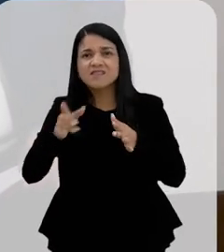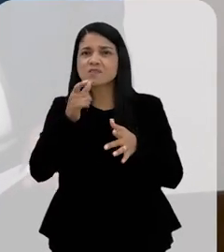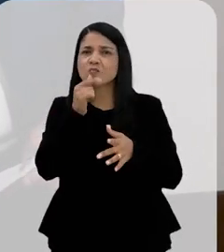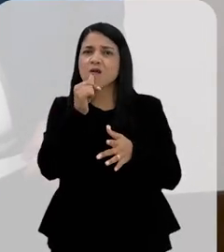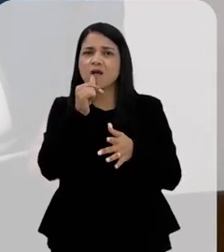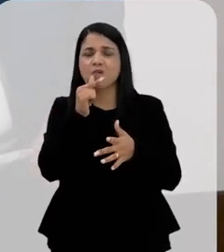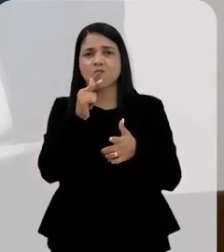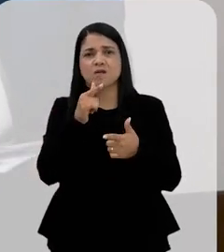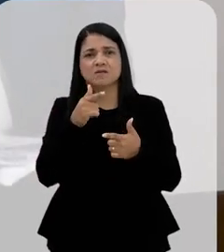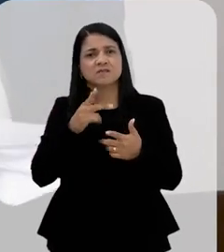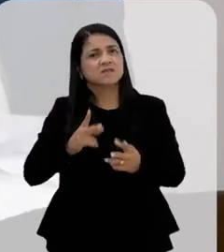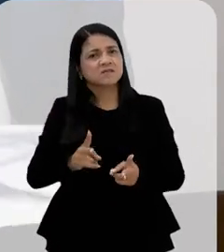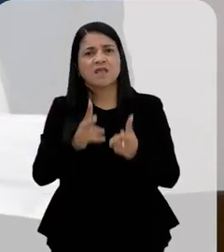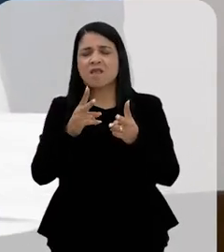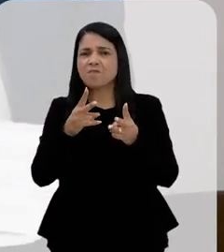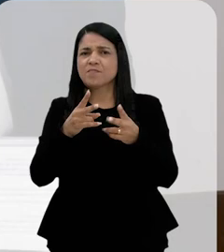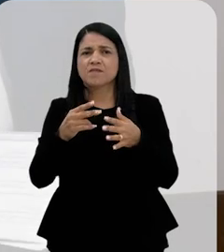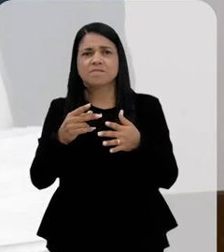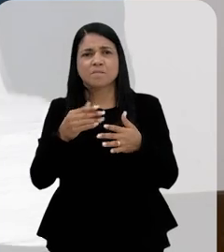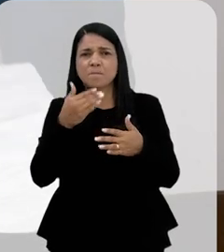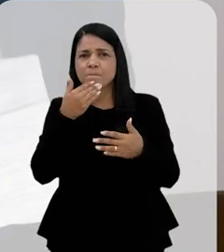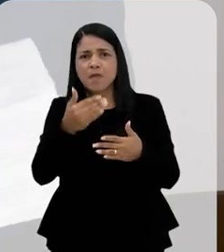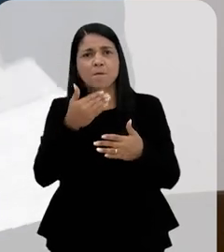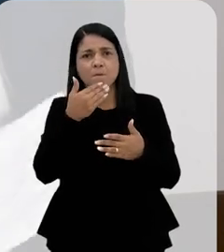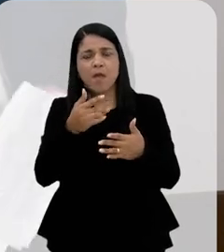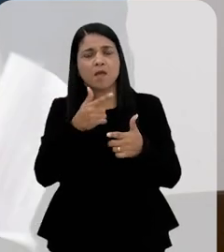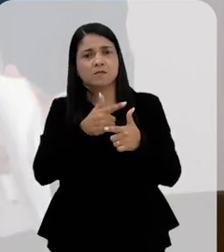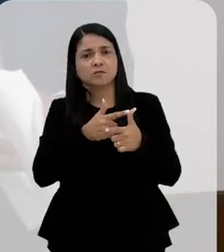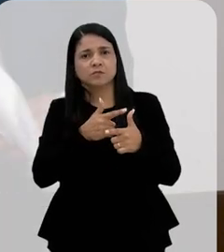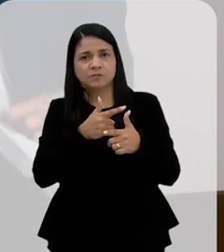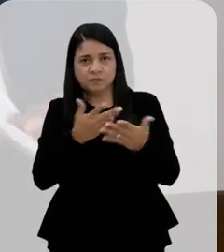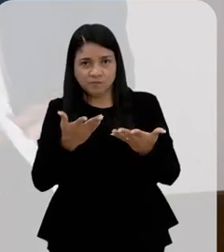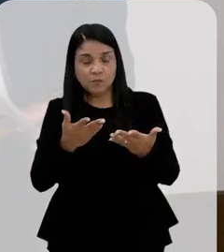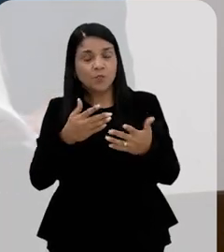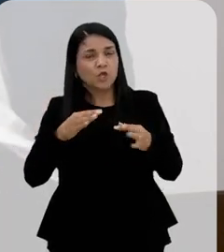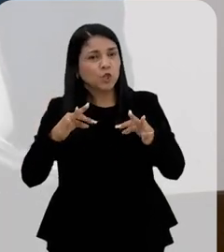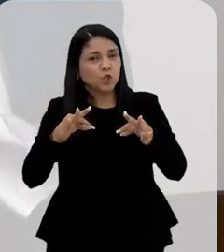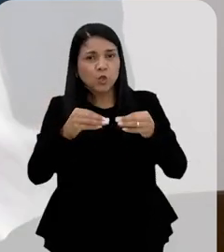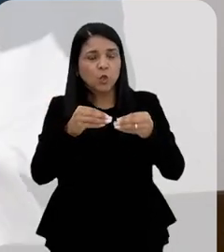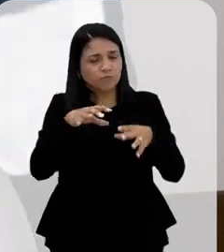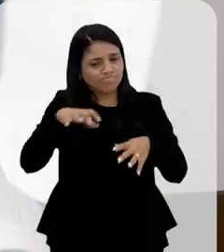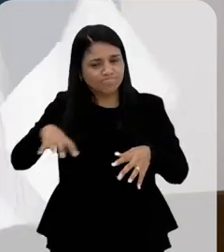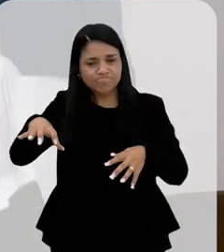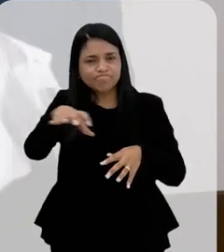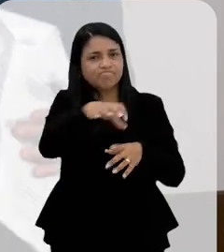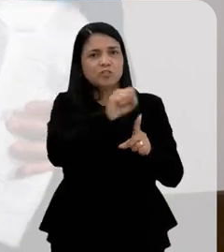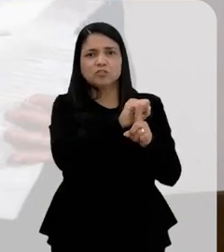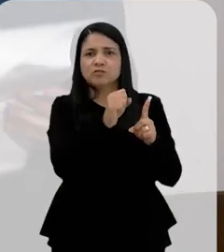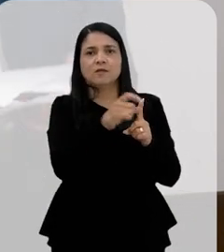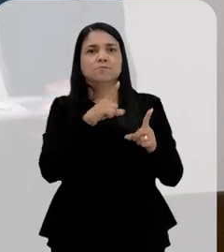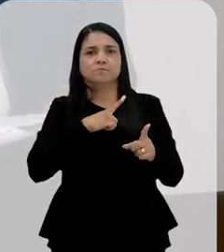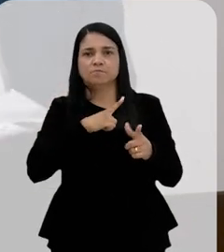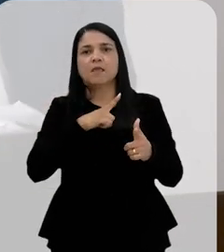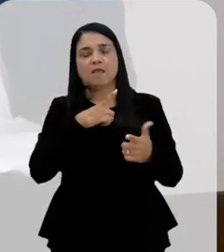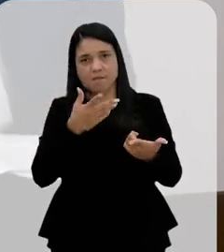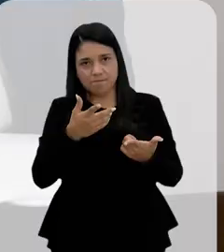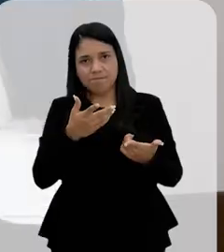acesso à água, né, que é o que atinge todos os setores da sociedade, né. E nós